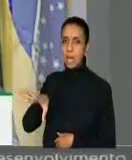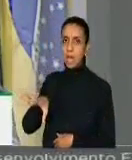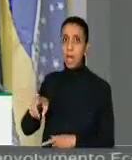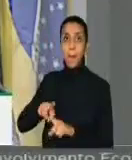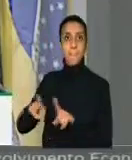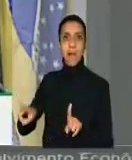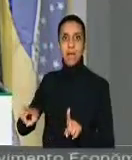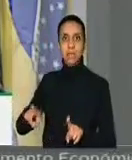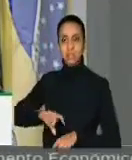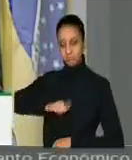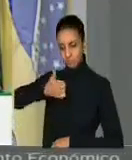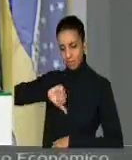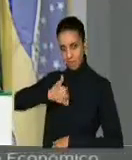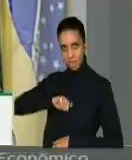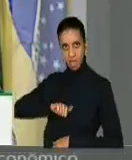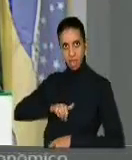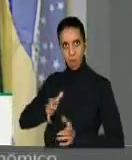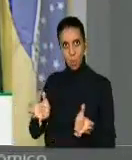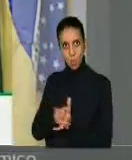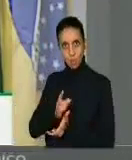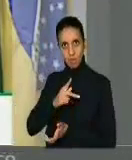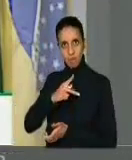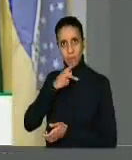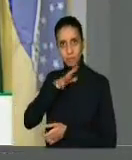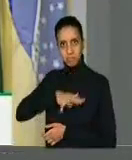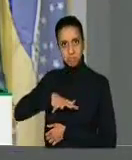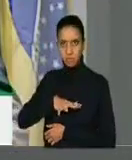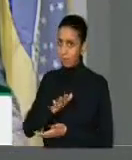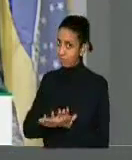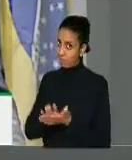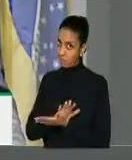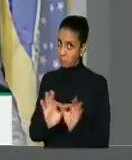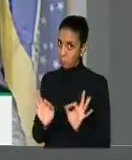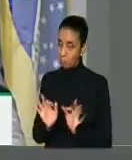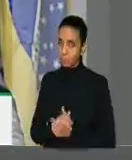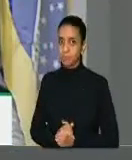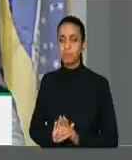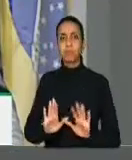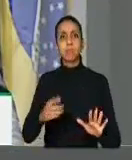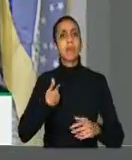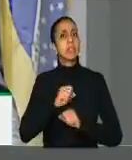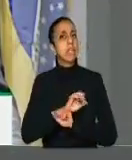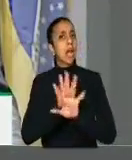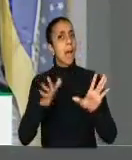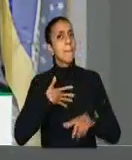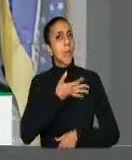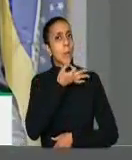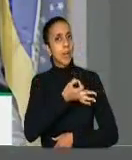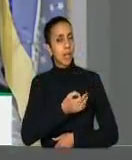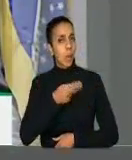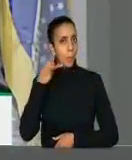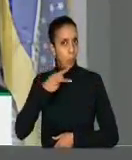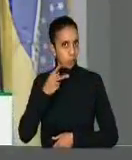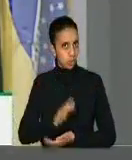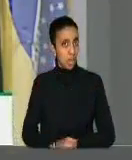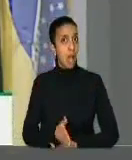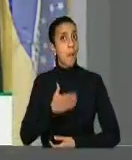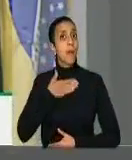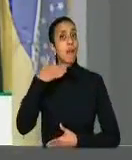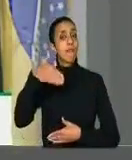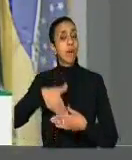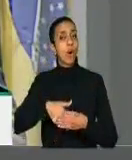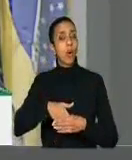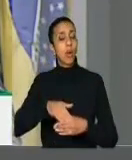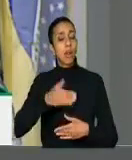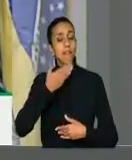autocrítica do seu campo político. Quero deixar bem clara a minha posição política e o meu voto em algo